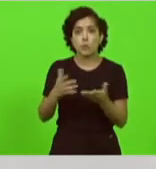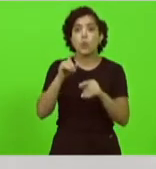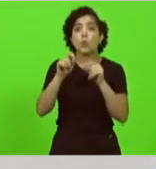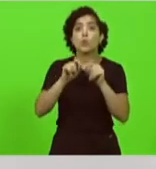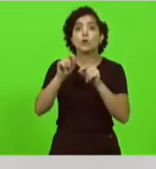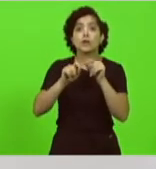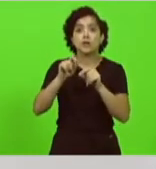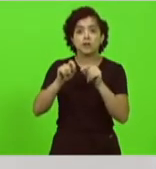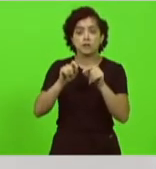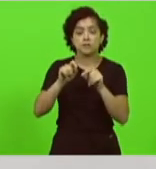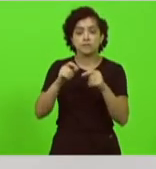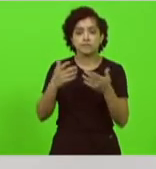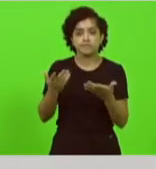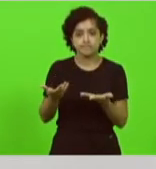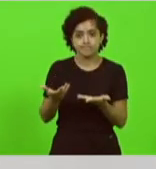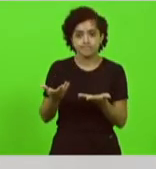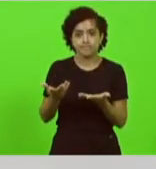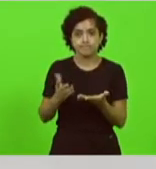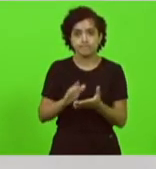fazer diante disso